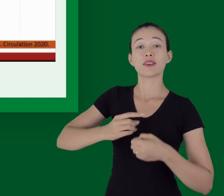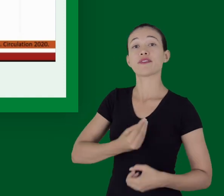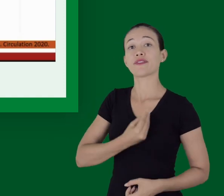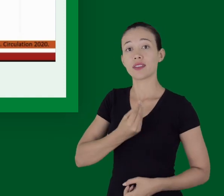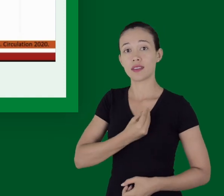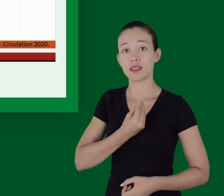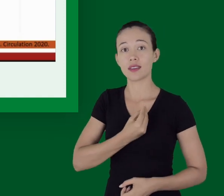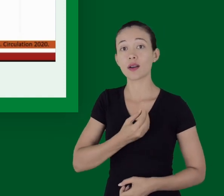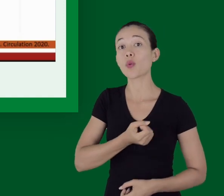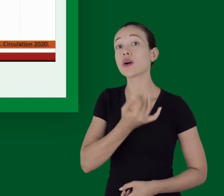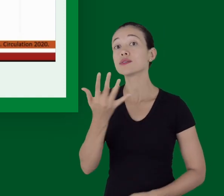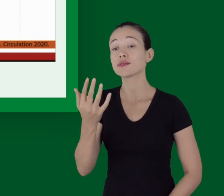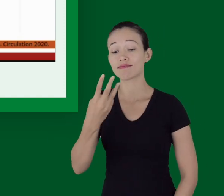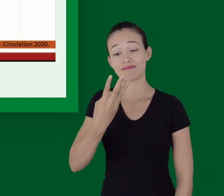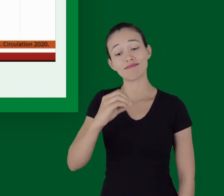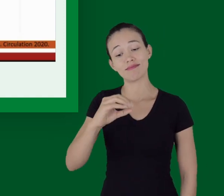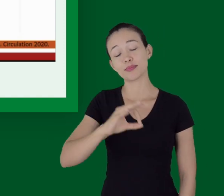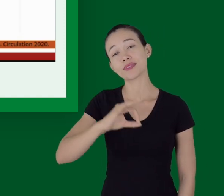30%.